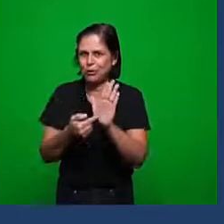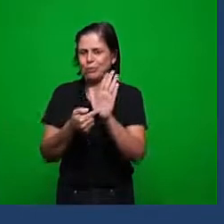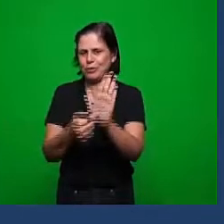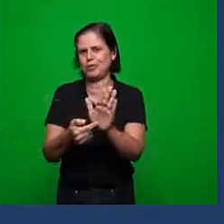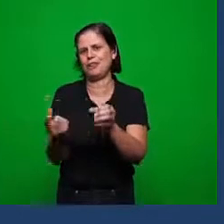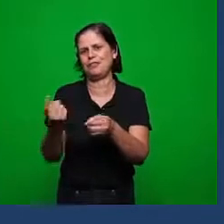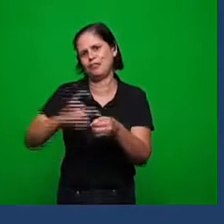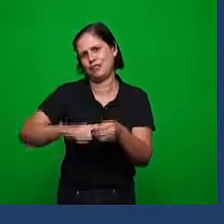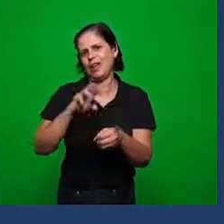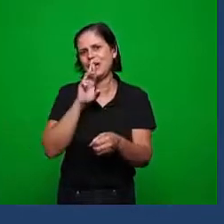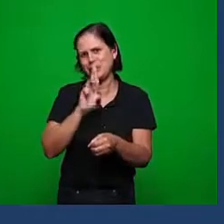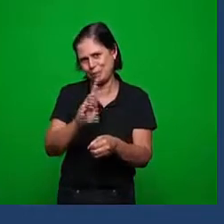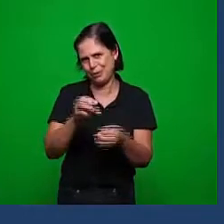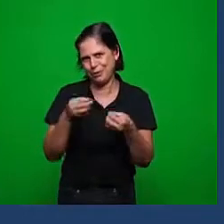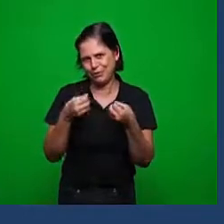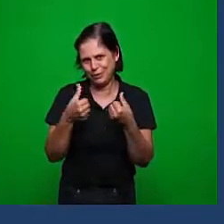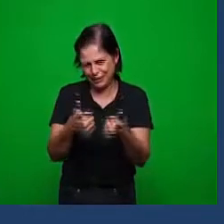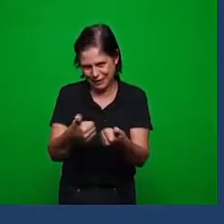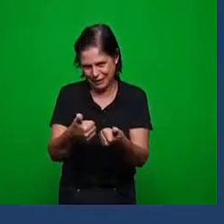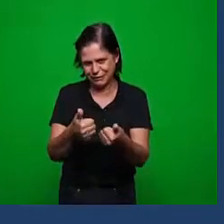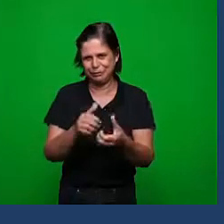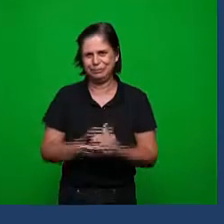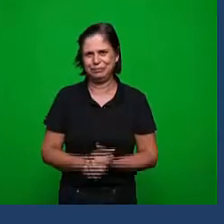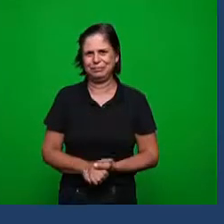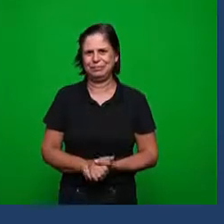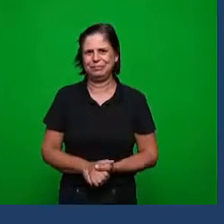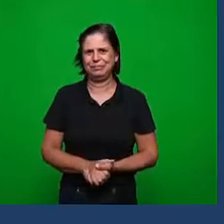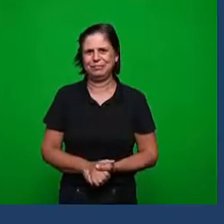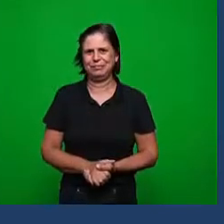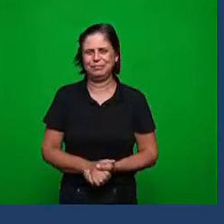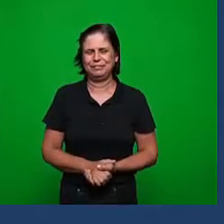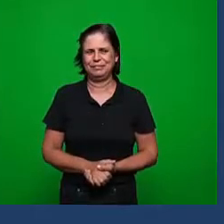informação das respostas e comentários sobre o assunto